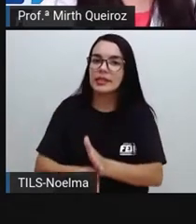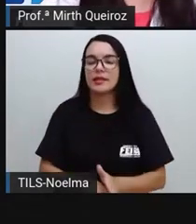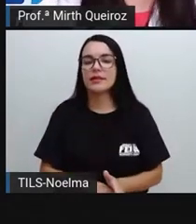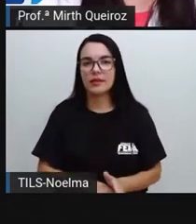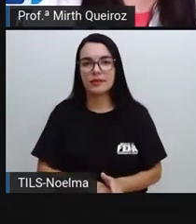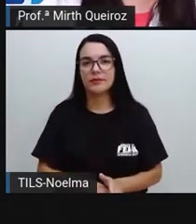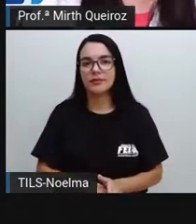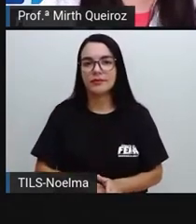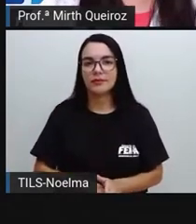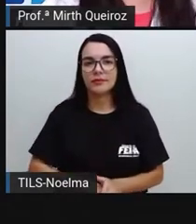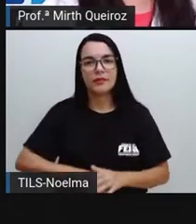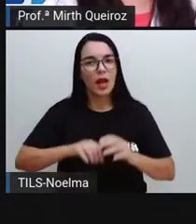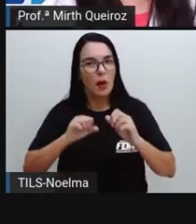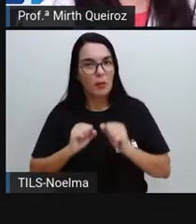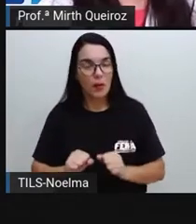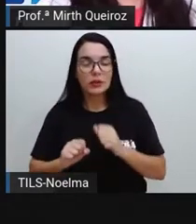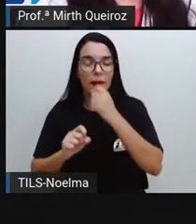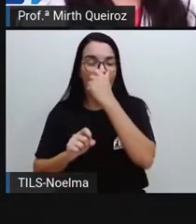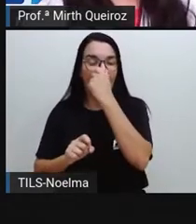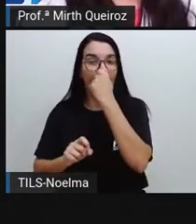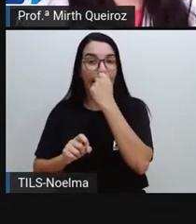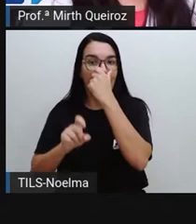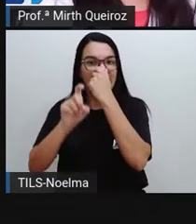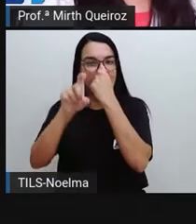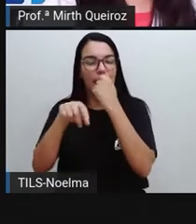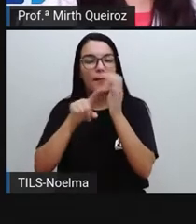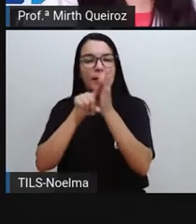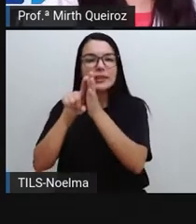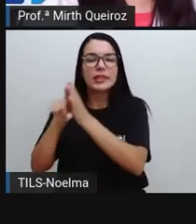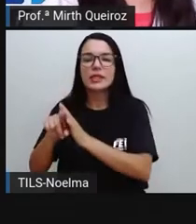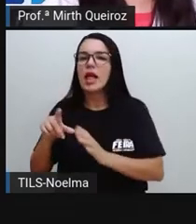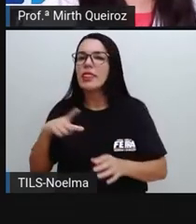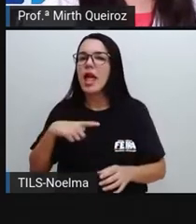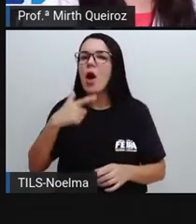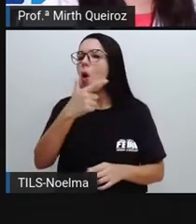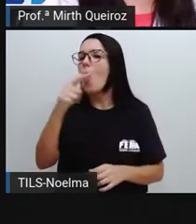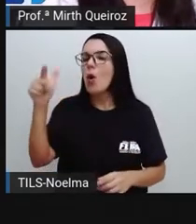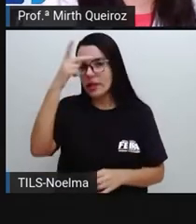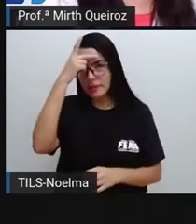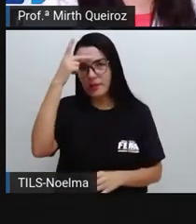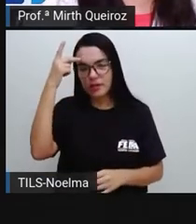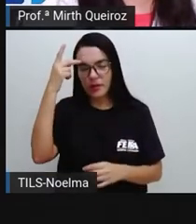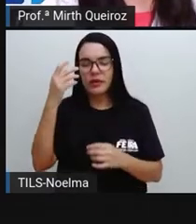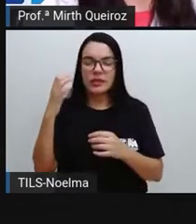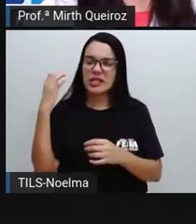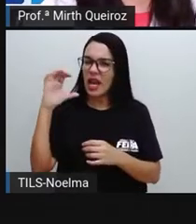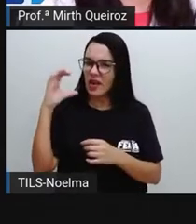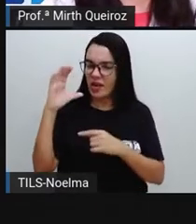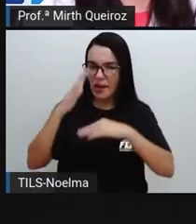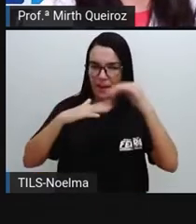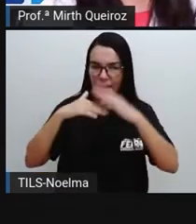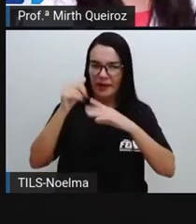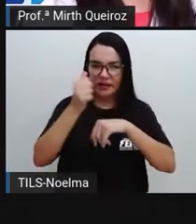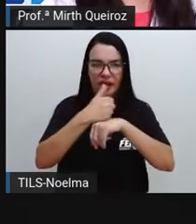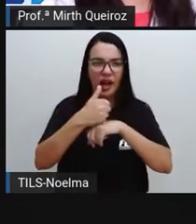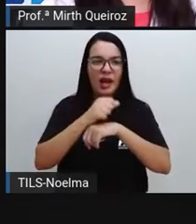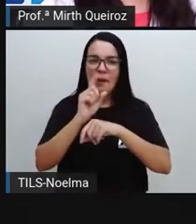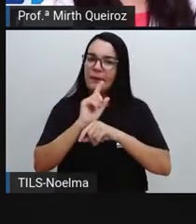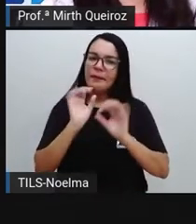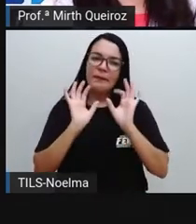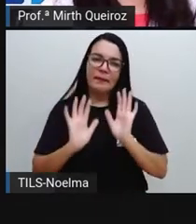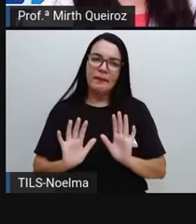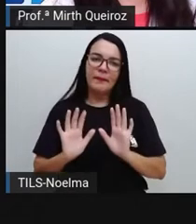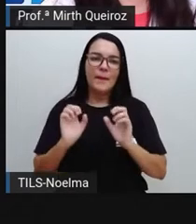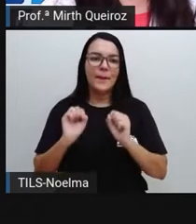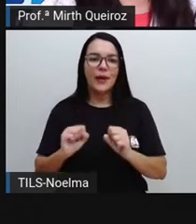essas pesquisas sejam realizadas aí, neste caso, por outros, como não se trata de um cientista, certo? Porém, é interessante,